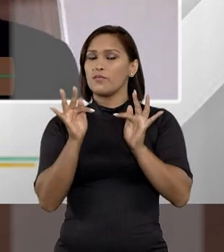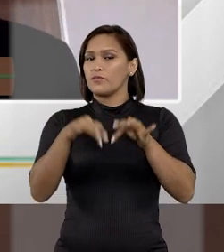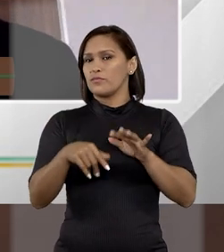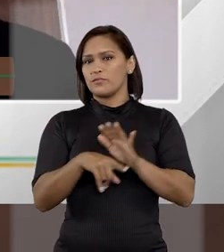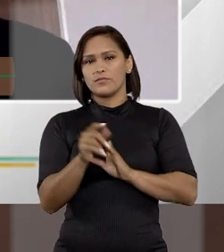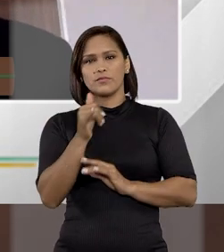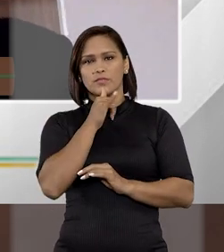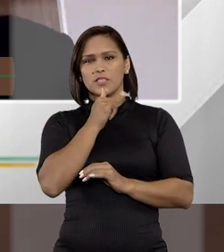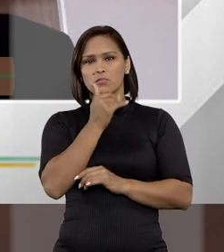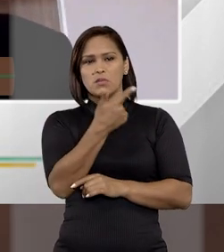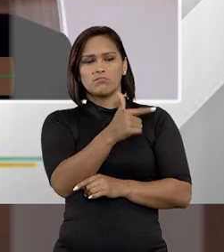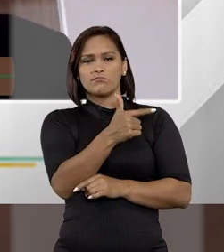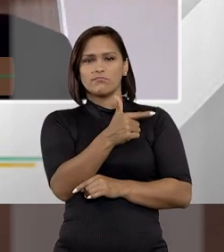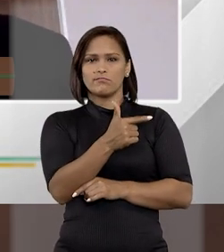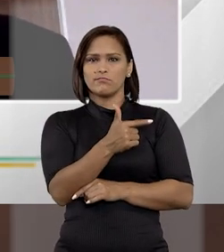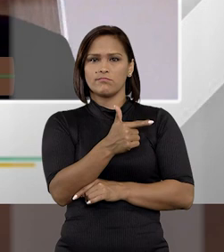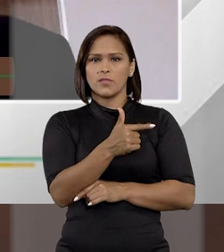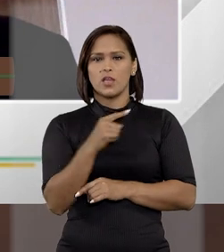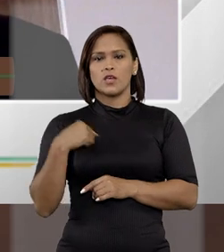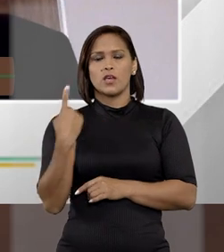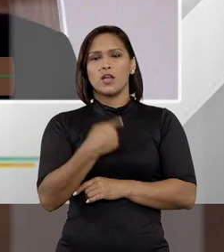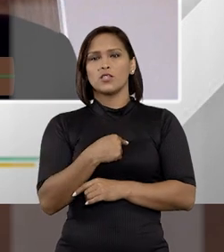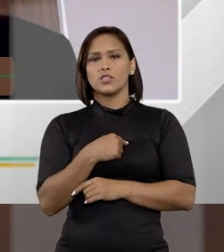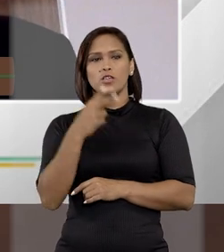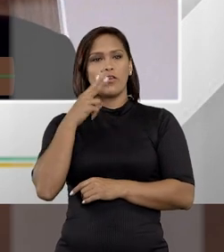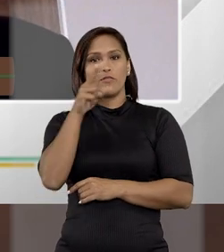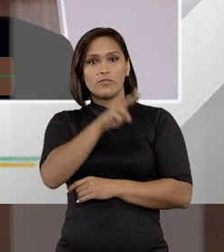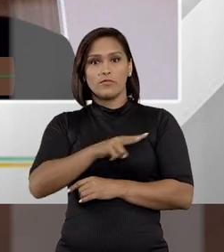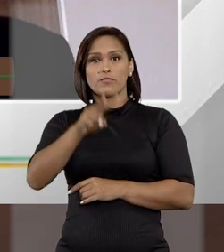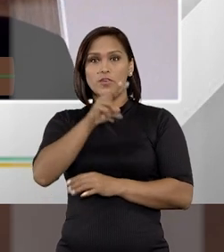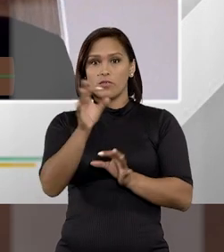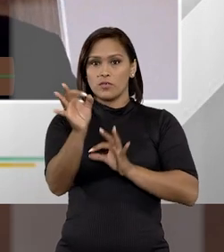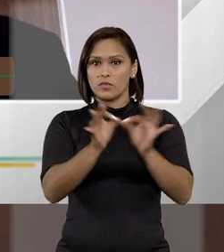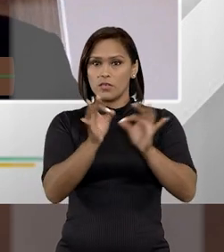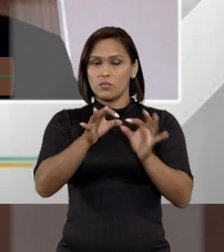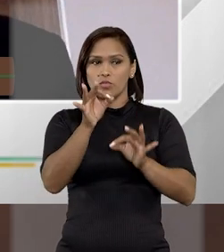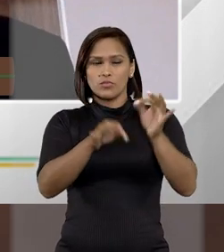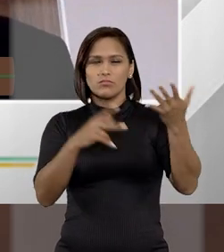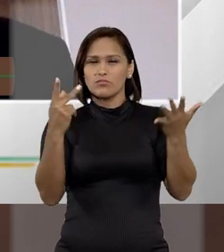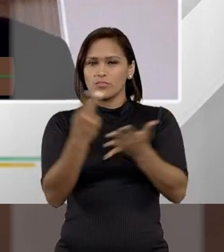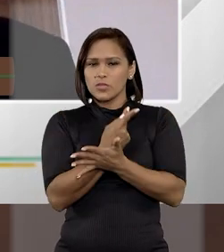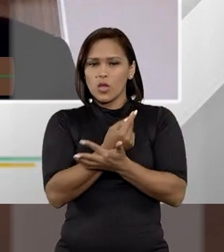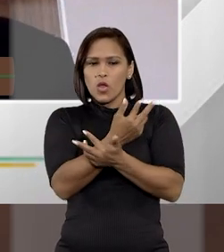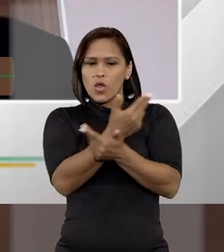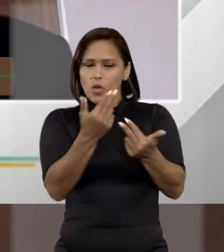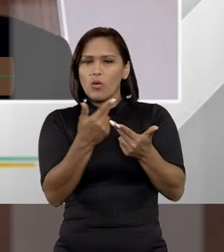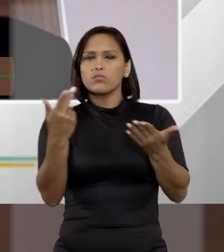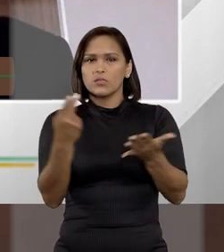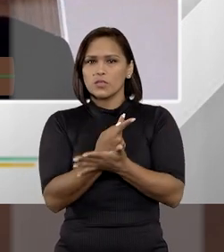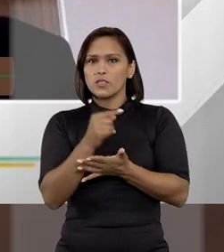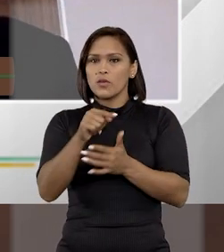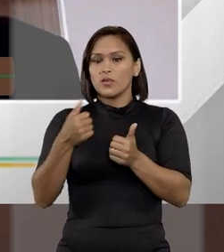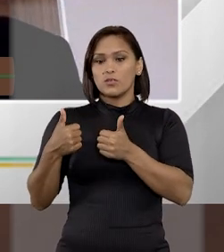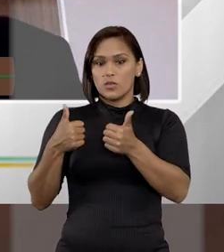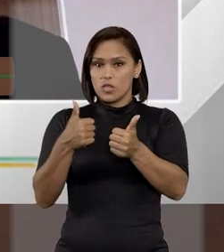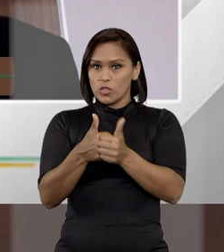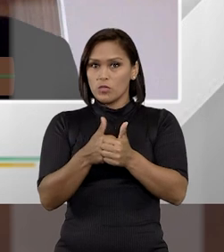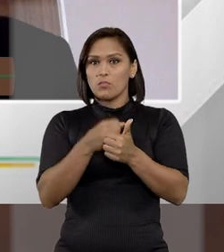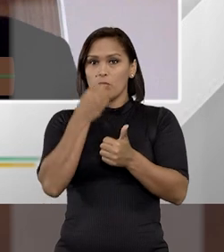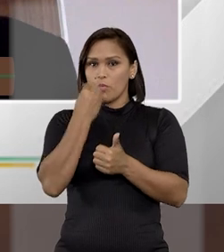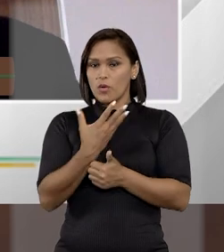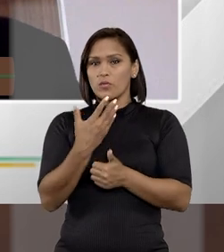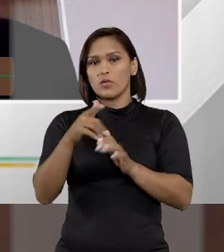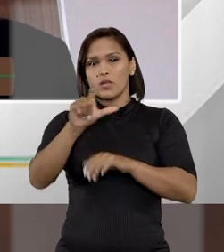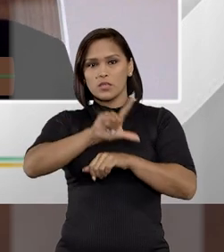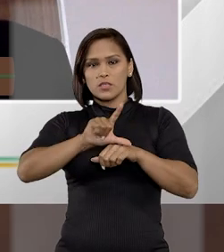infelizmente, a gente viu em nosso ordenamento jurídico isso acontecendo em alguns momentos, né? Então, andou bem elisador